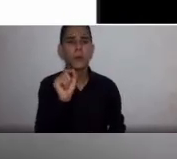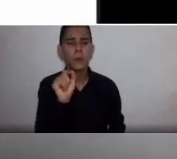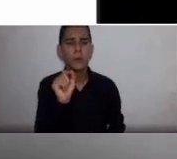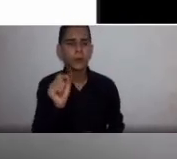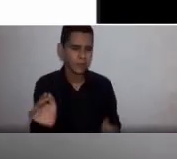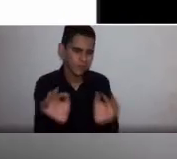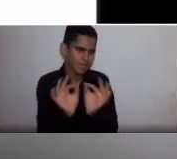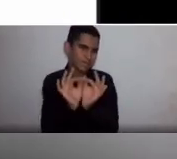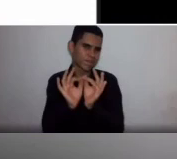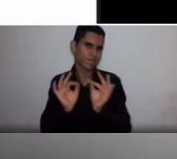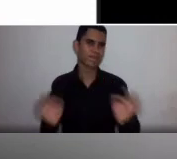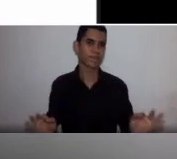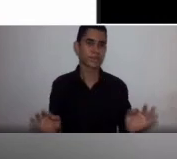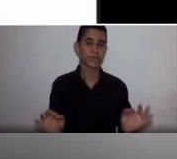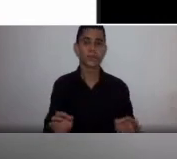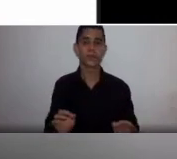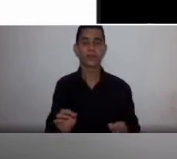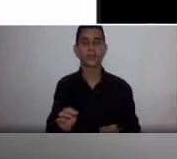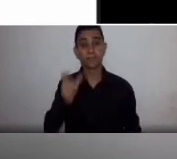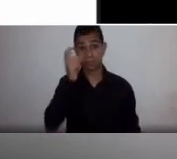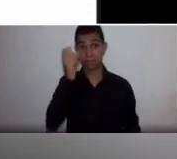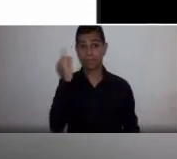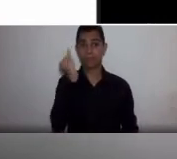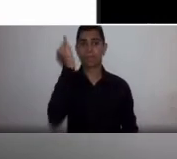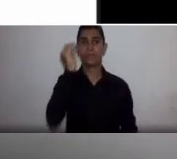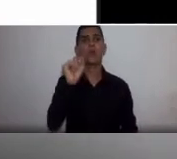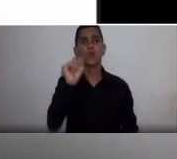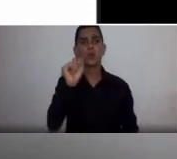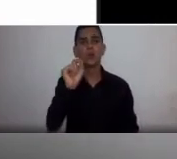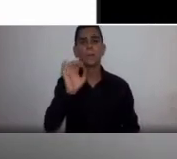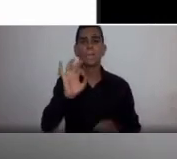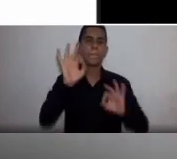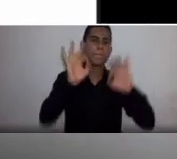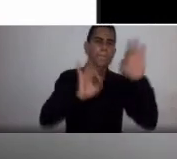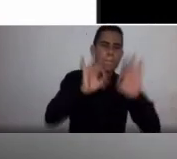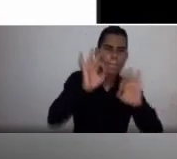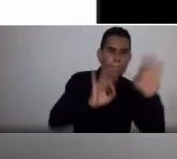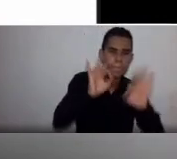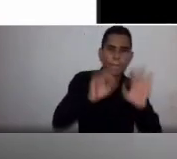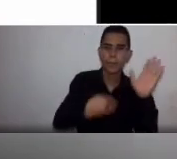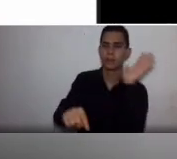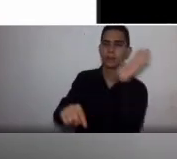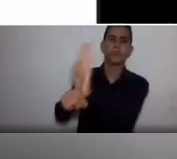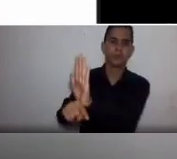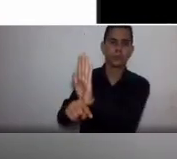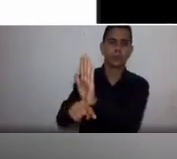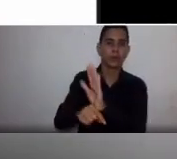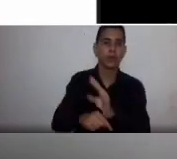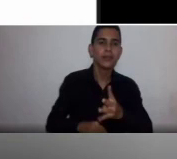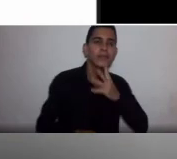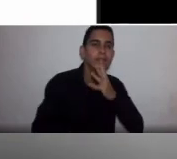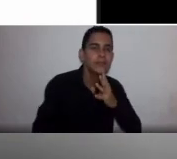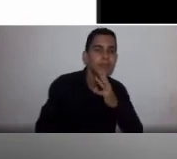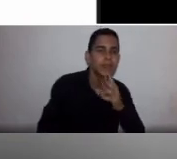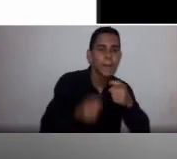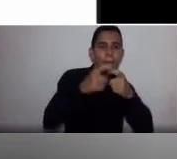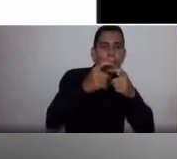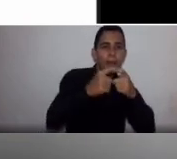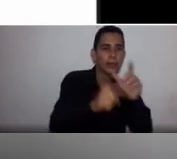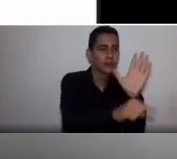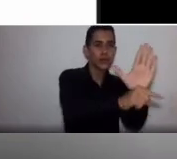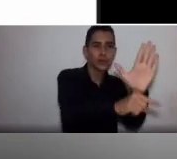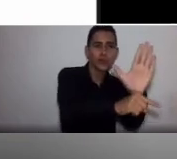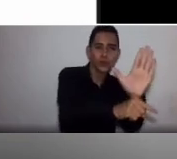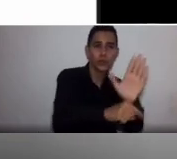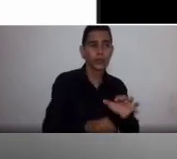fazer uma coisa interessante que é programas de disseminação do conhecimento para os médicos, né? Porque os médicos